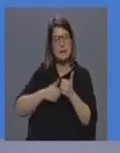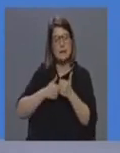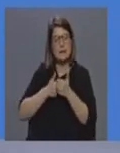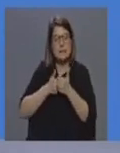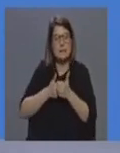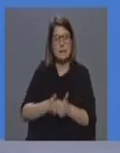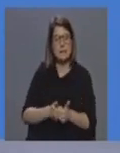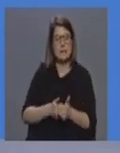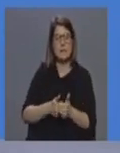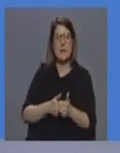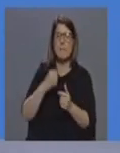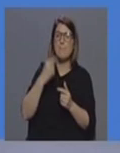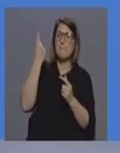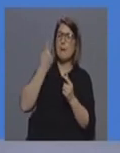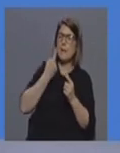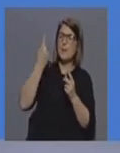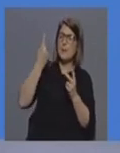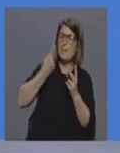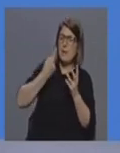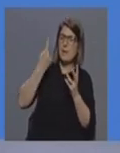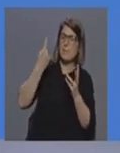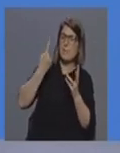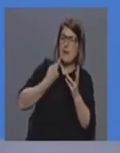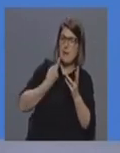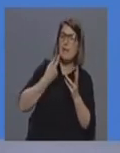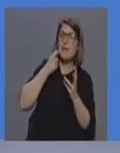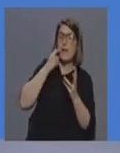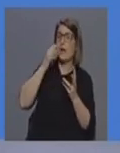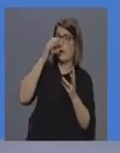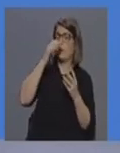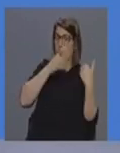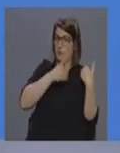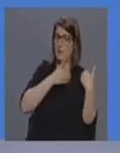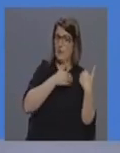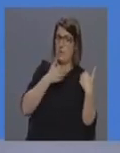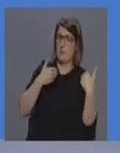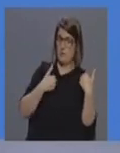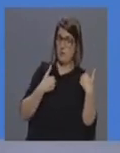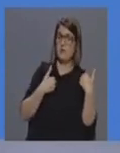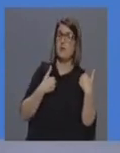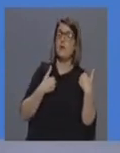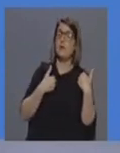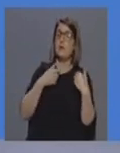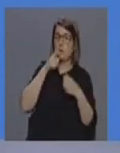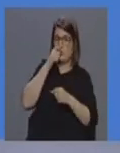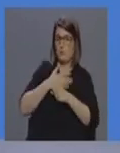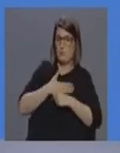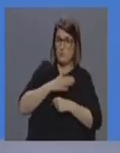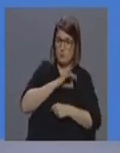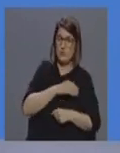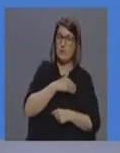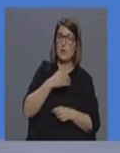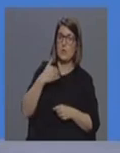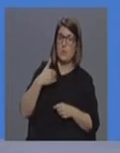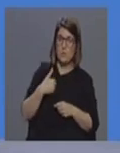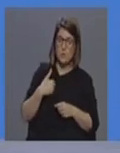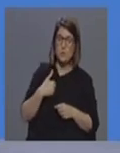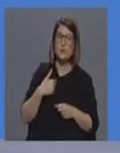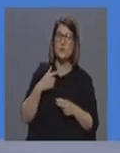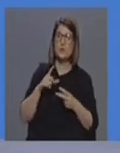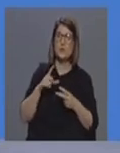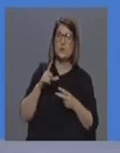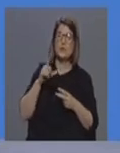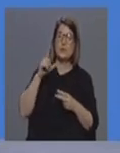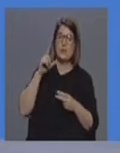instruções transmitidas pelas autoridades de saúde pelos profissionais de saúde e o